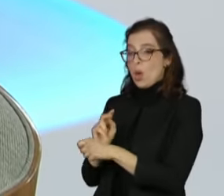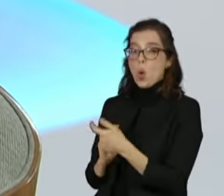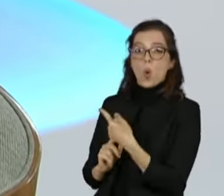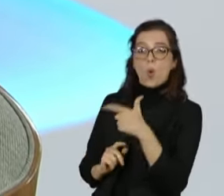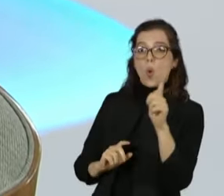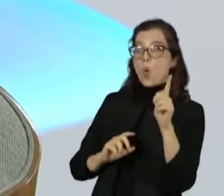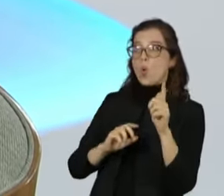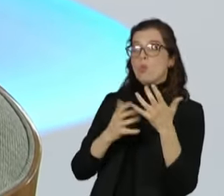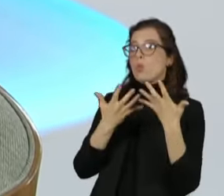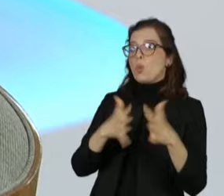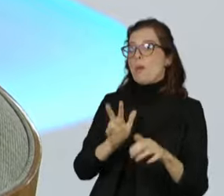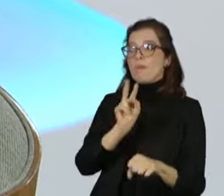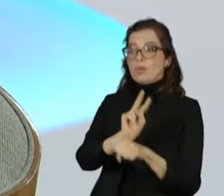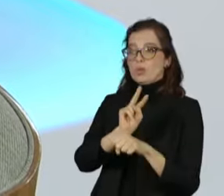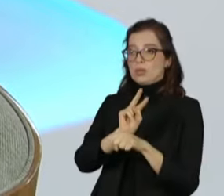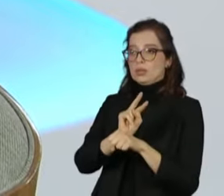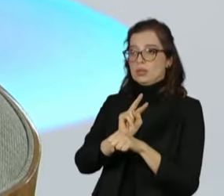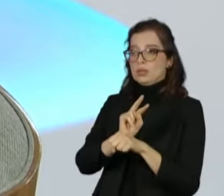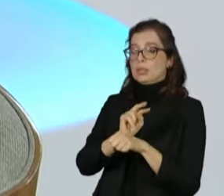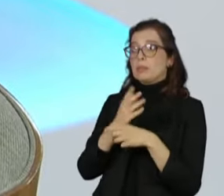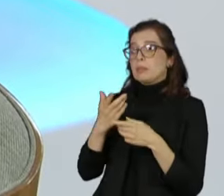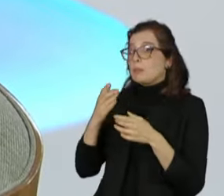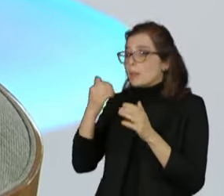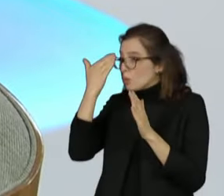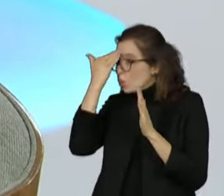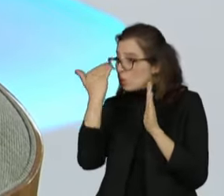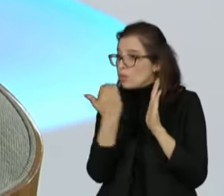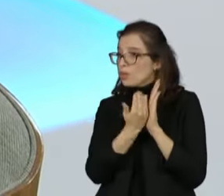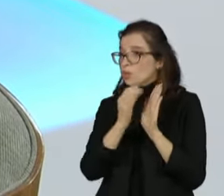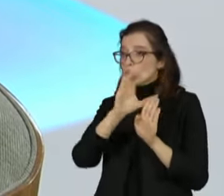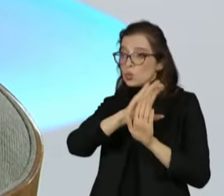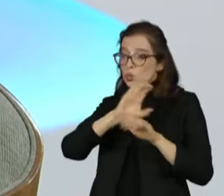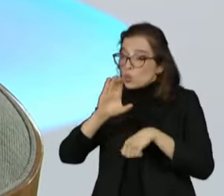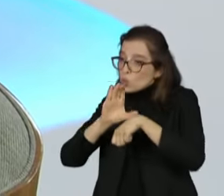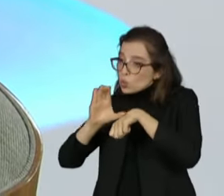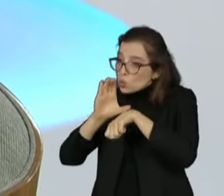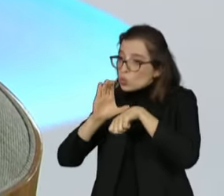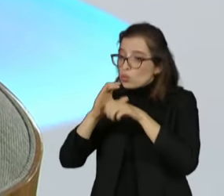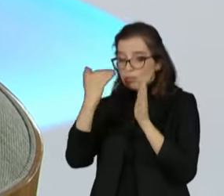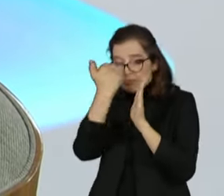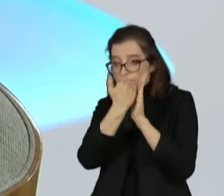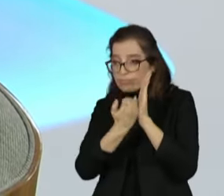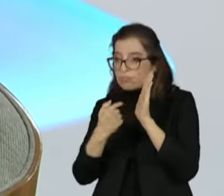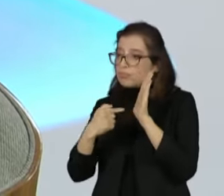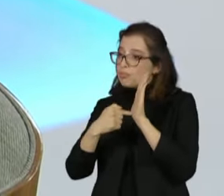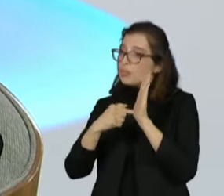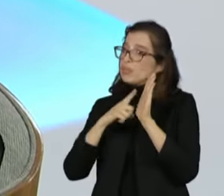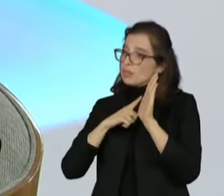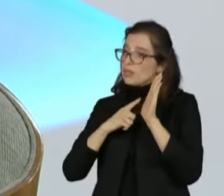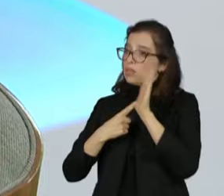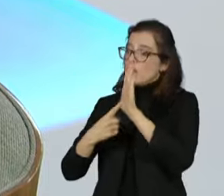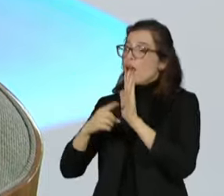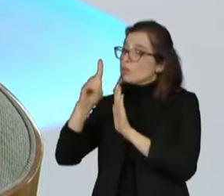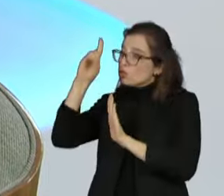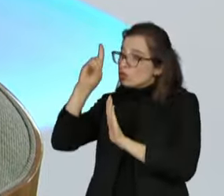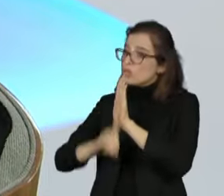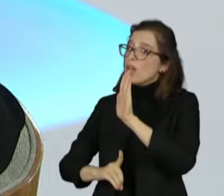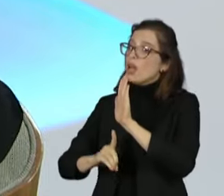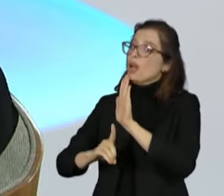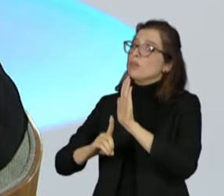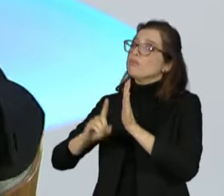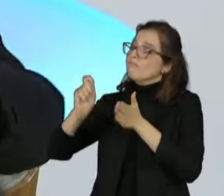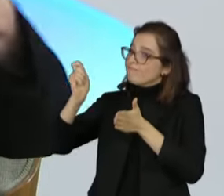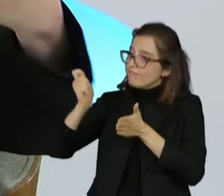do que diz a Constituição. A Constituição garante a quem é detentor, tem o direito de propriedade do cartório registrado,